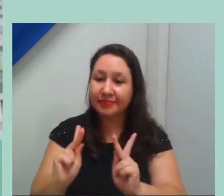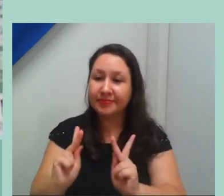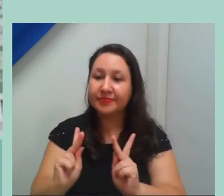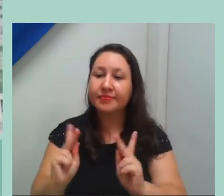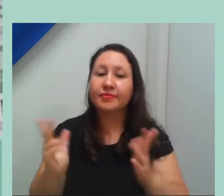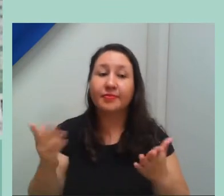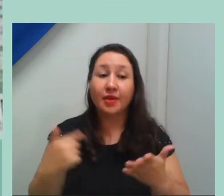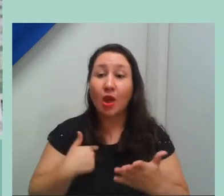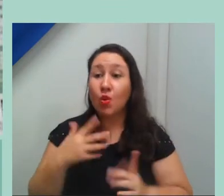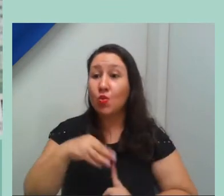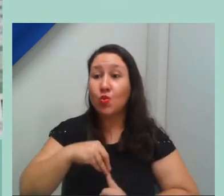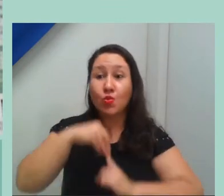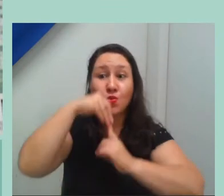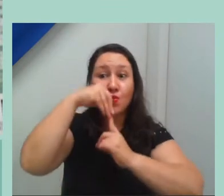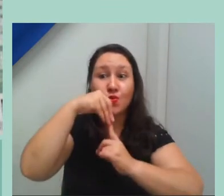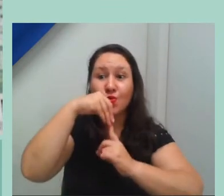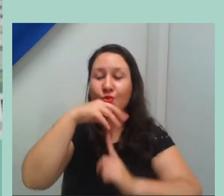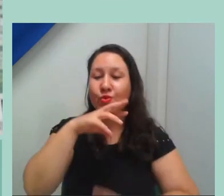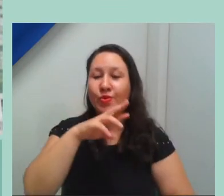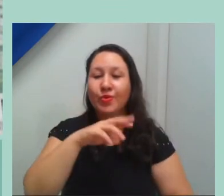substituto presente na instituição,